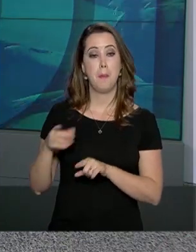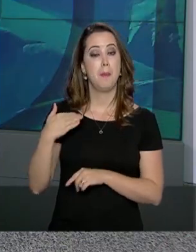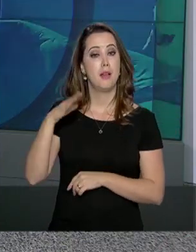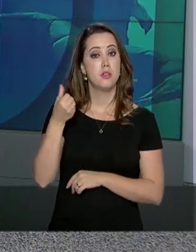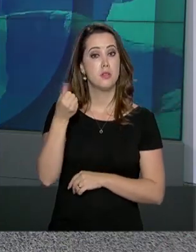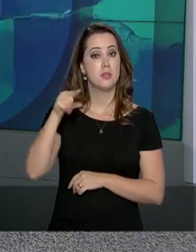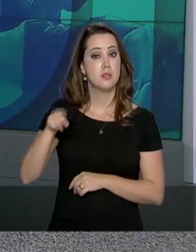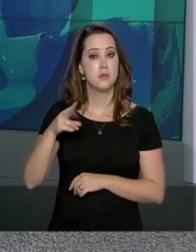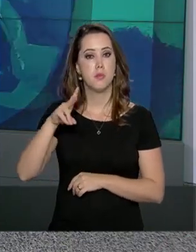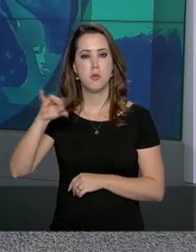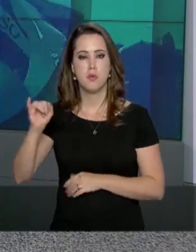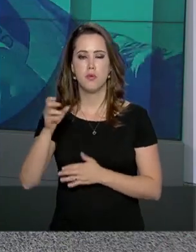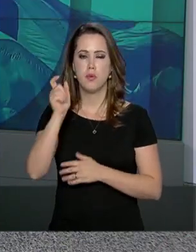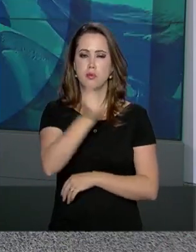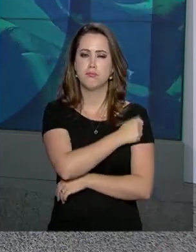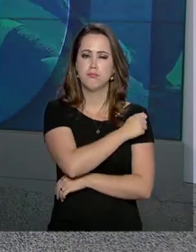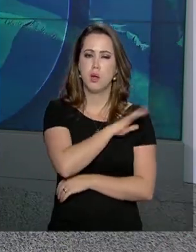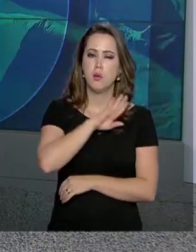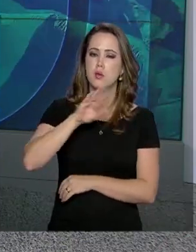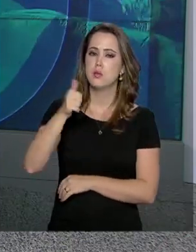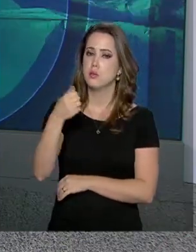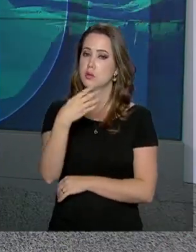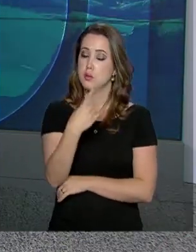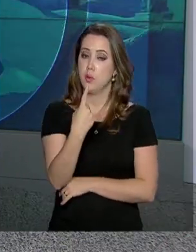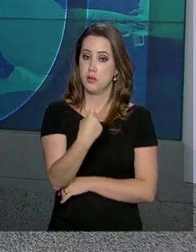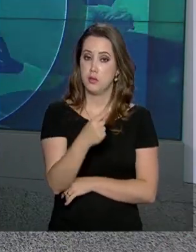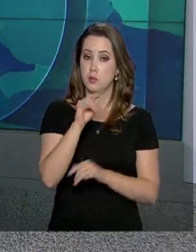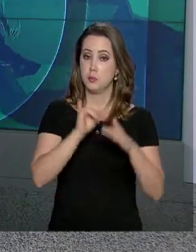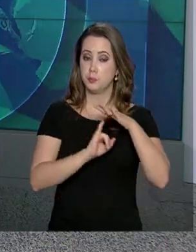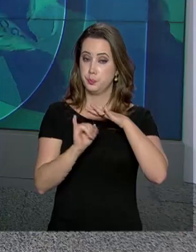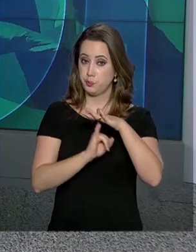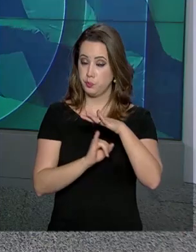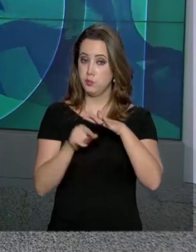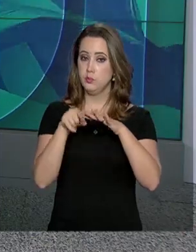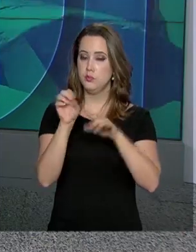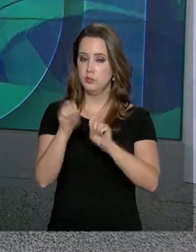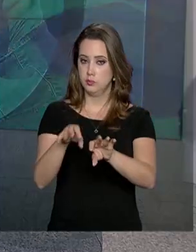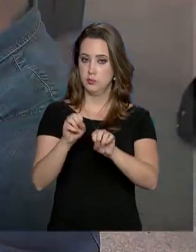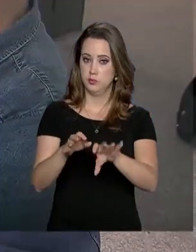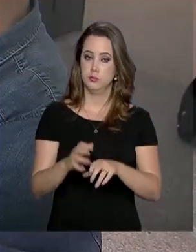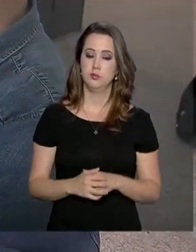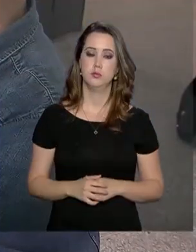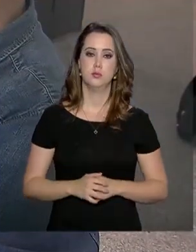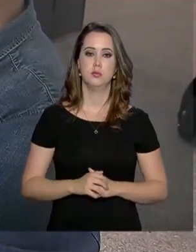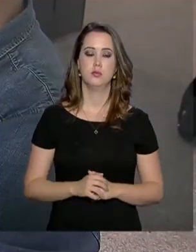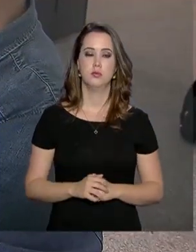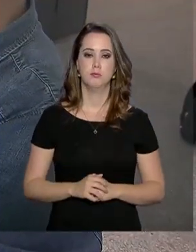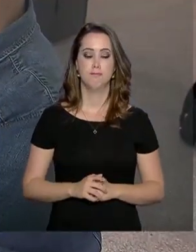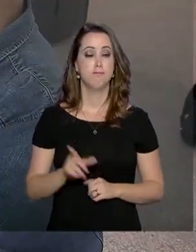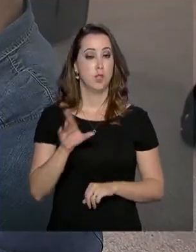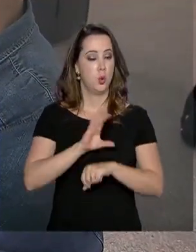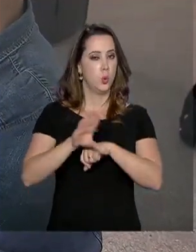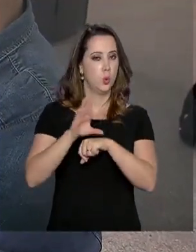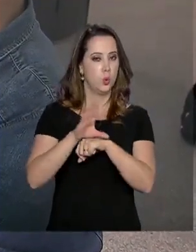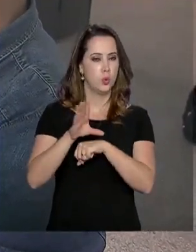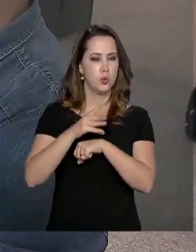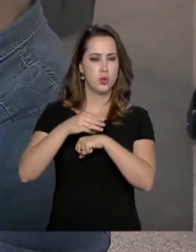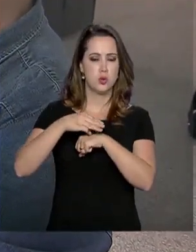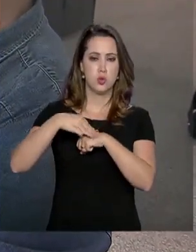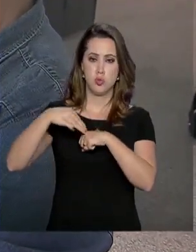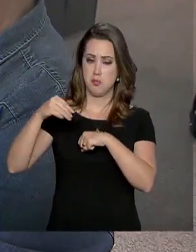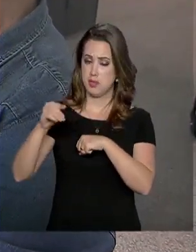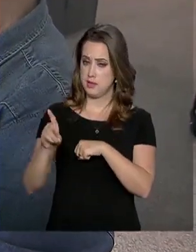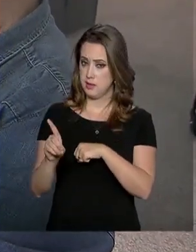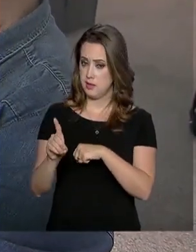vagas para estudantes de 141 instituições de ensino. Num curso de mestrado ou